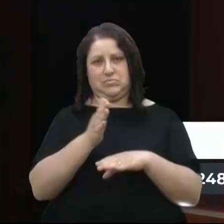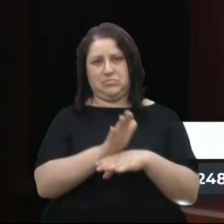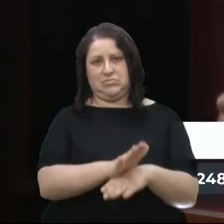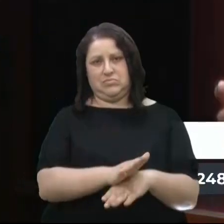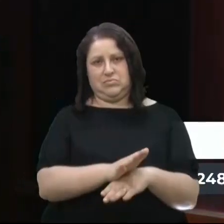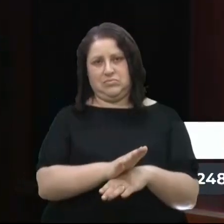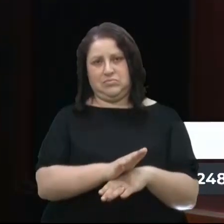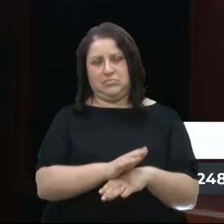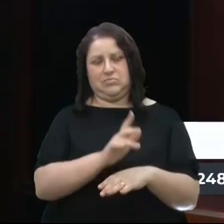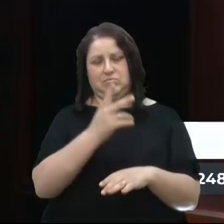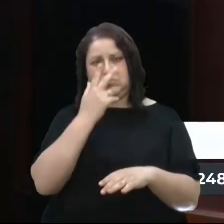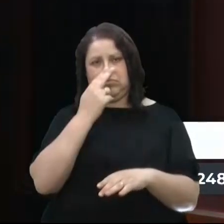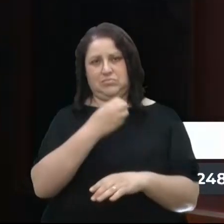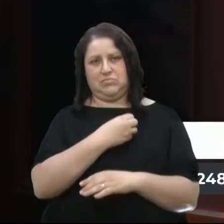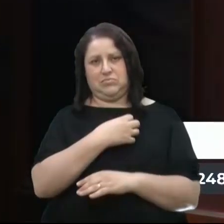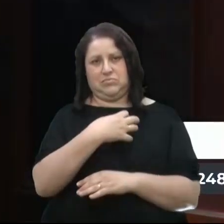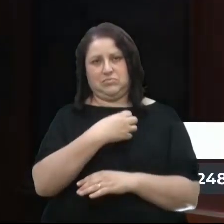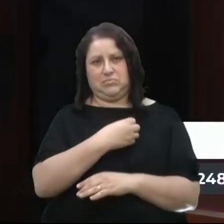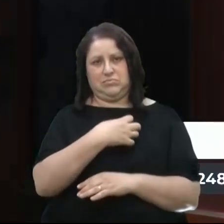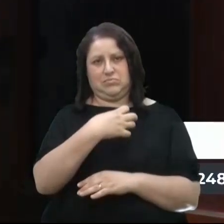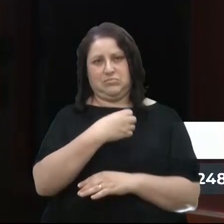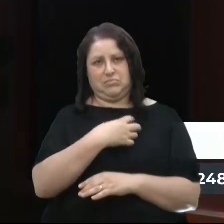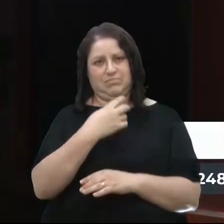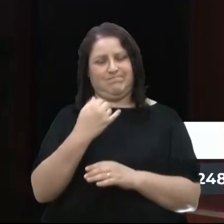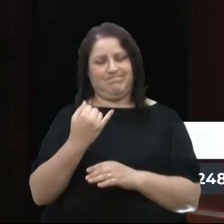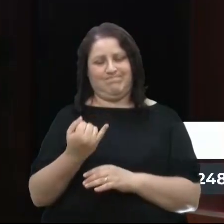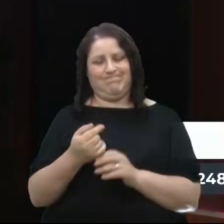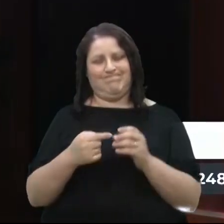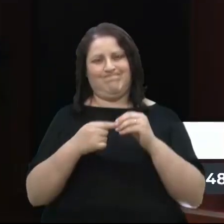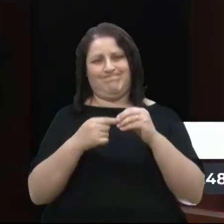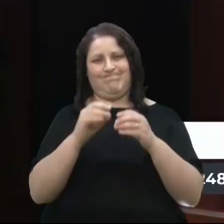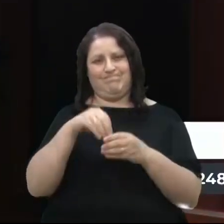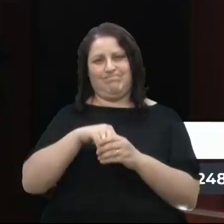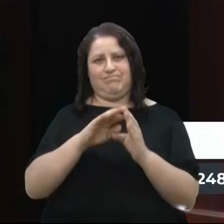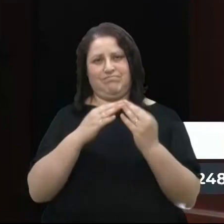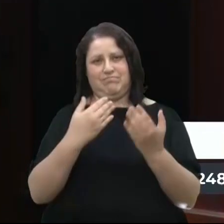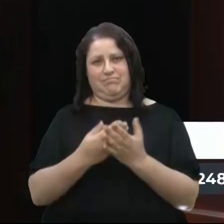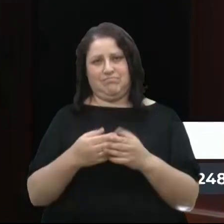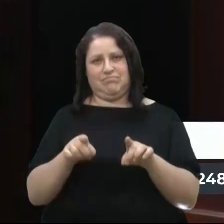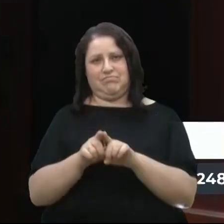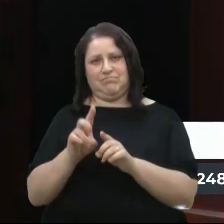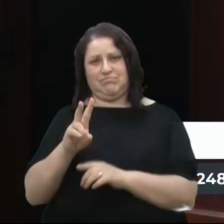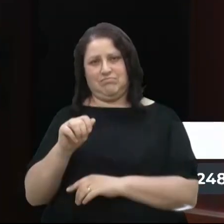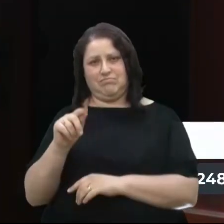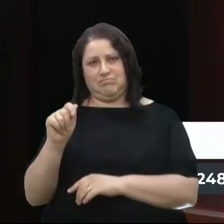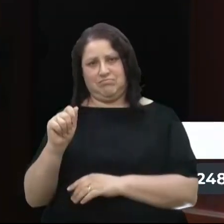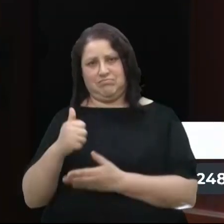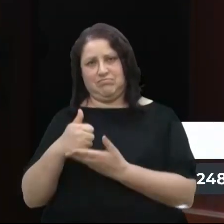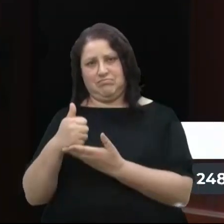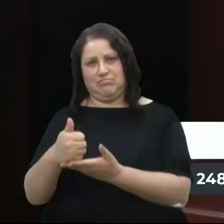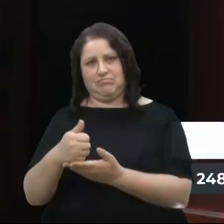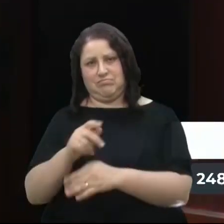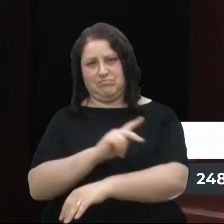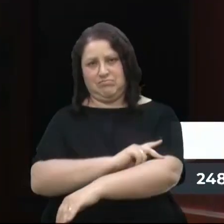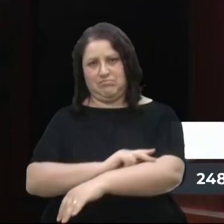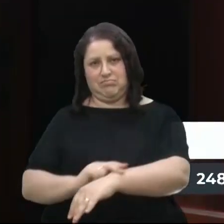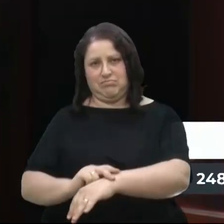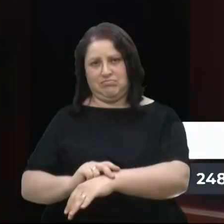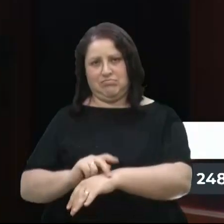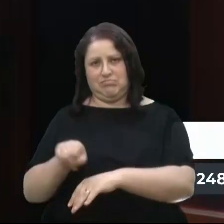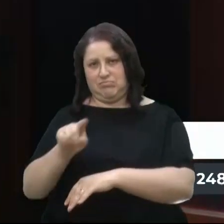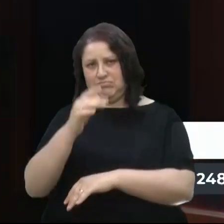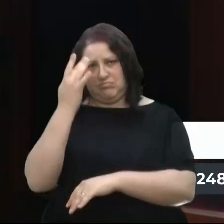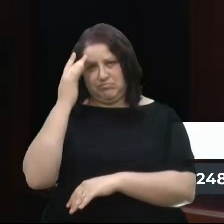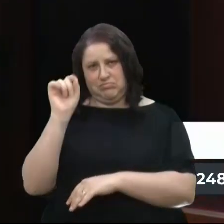no coração das escolas, e a vaga de apoio pedagógico. Apoio pedagógico, para quem não